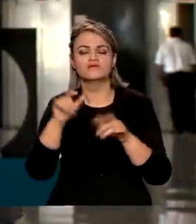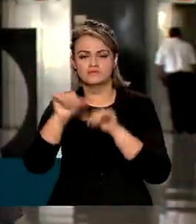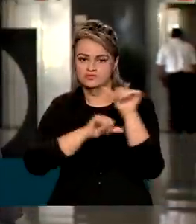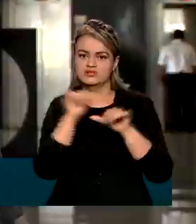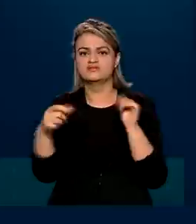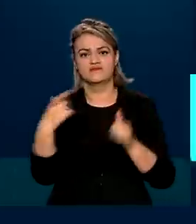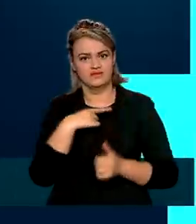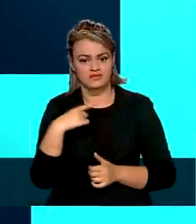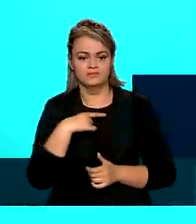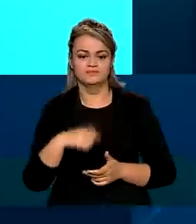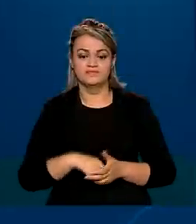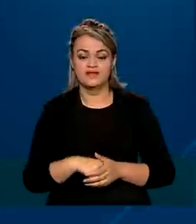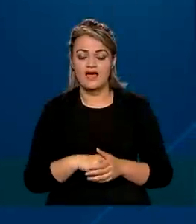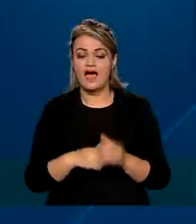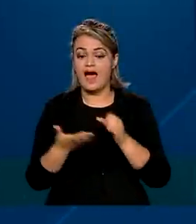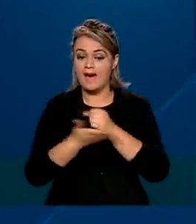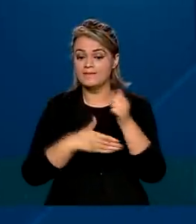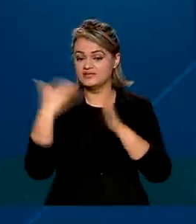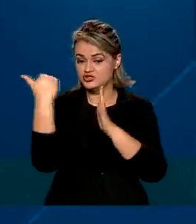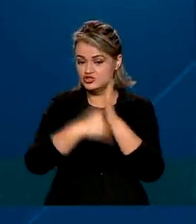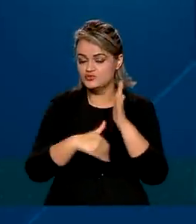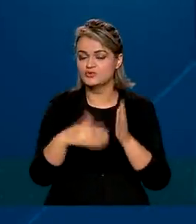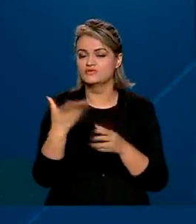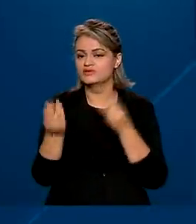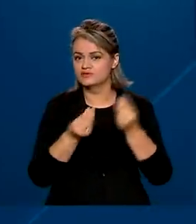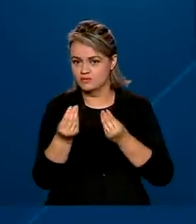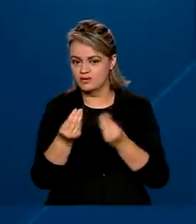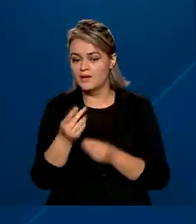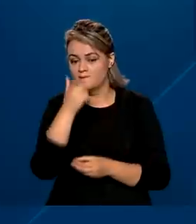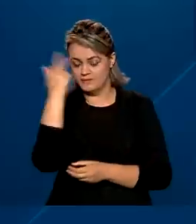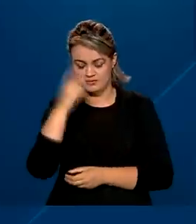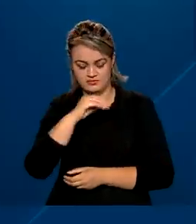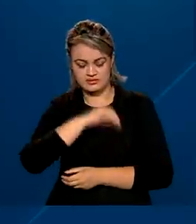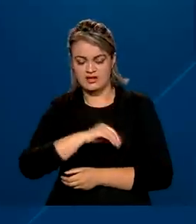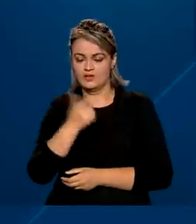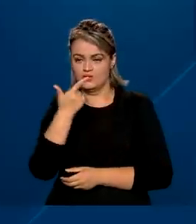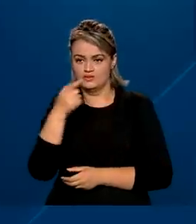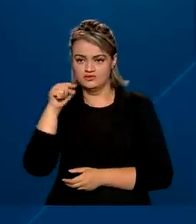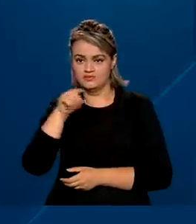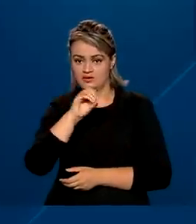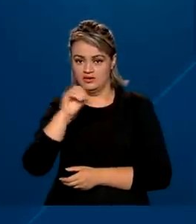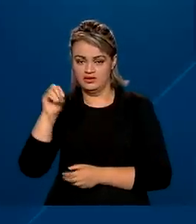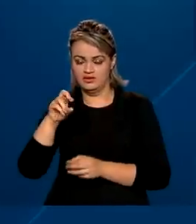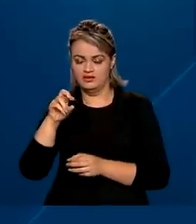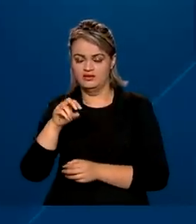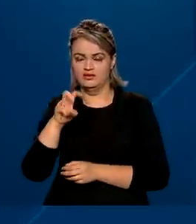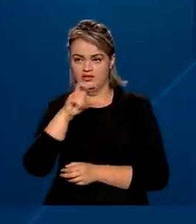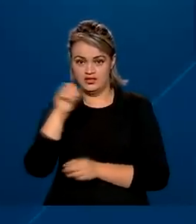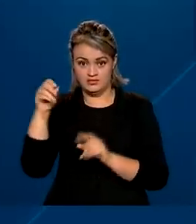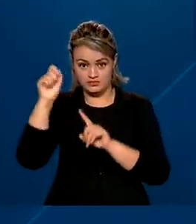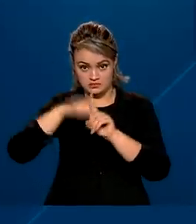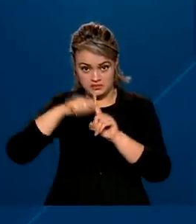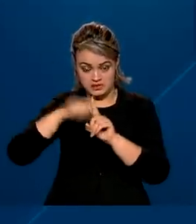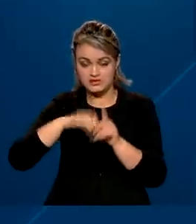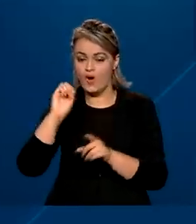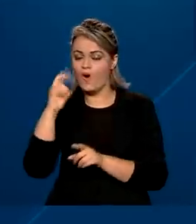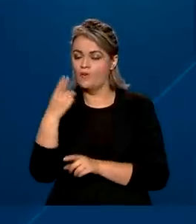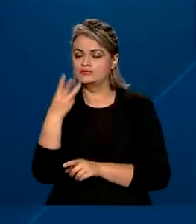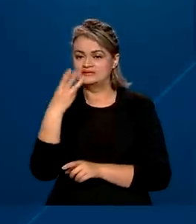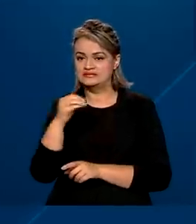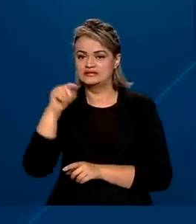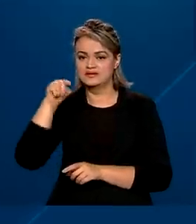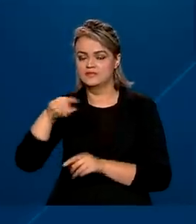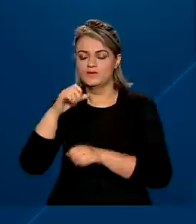alteradas. A base de desconto passa a ser para quem ganha mais de R$ 2.500 por mês ou mais de R$ 30 mil